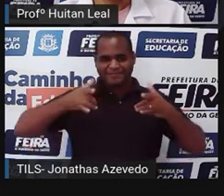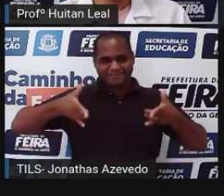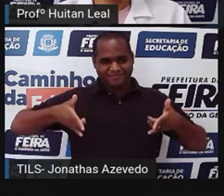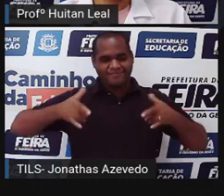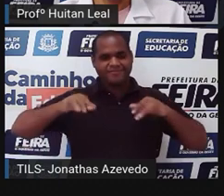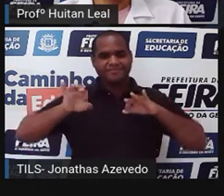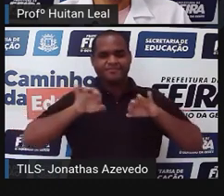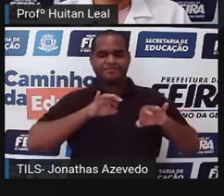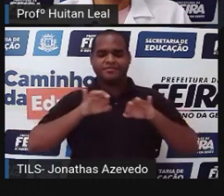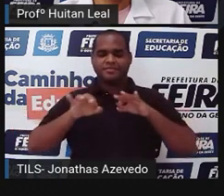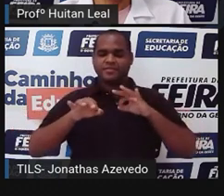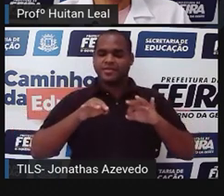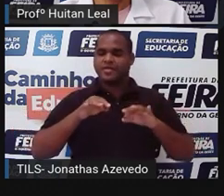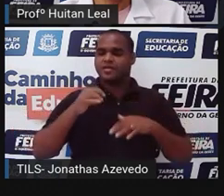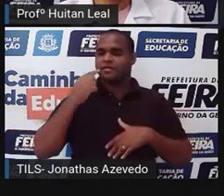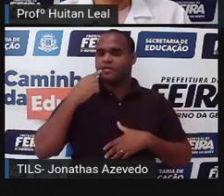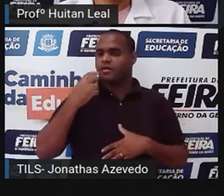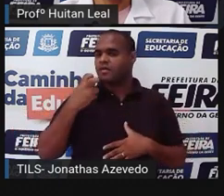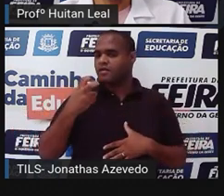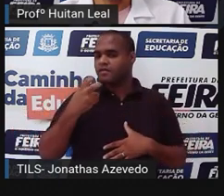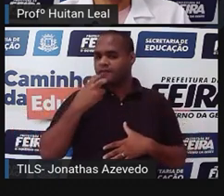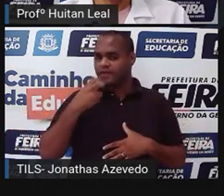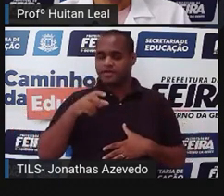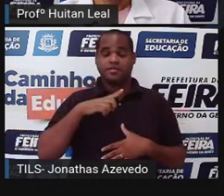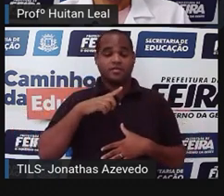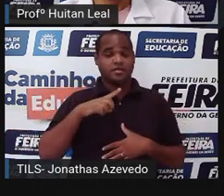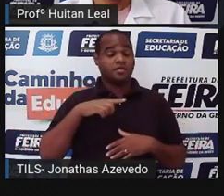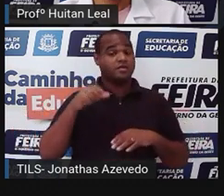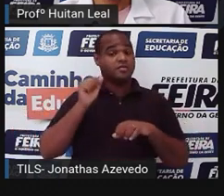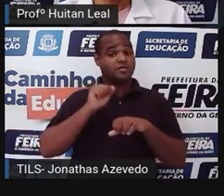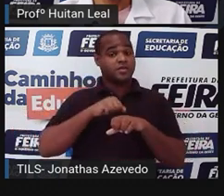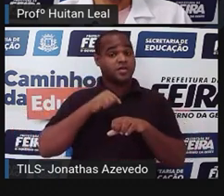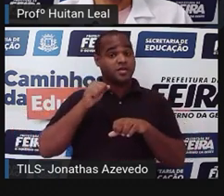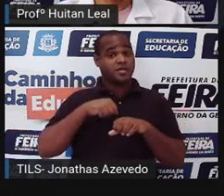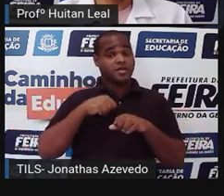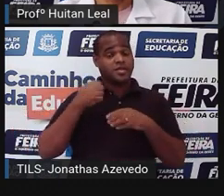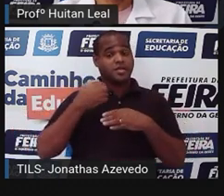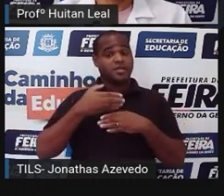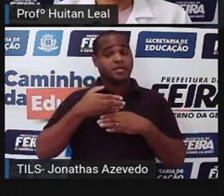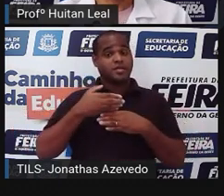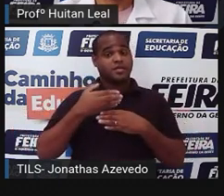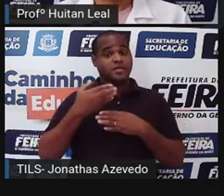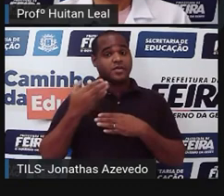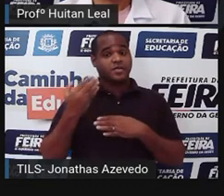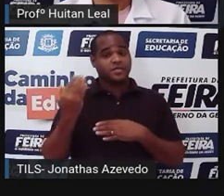Ao escutar fracos gemidos vindos do armário, ela abriu a porta.